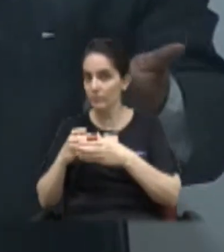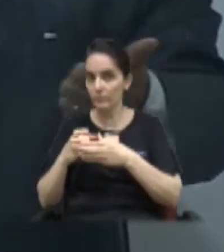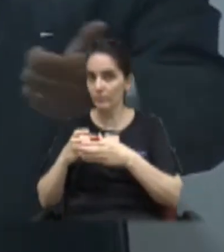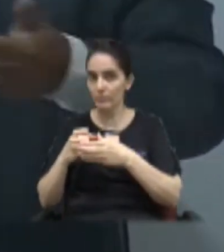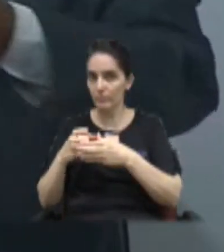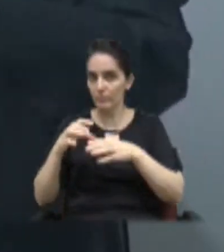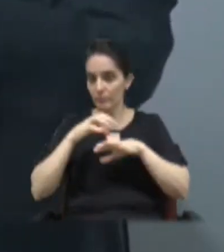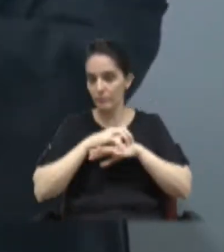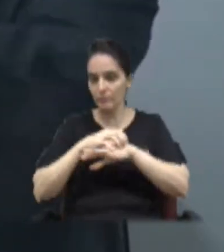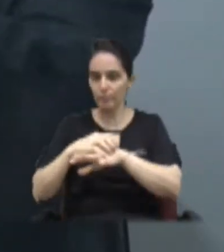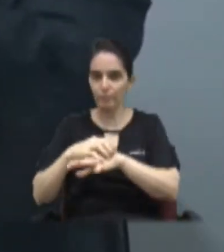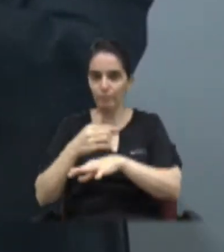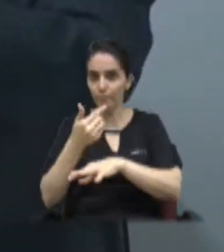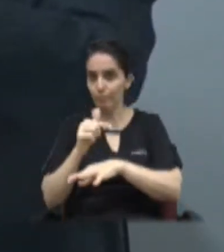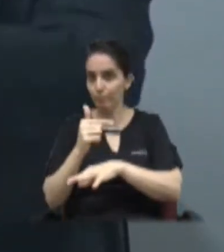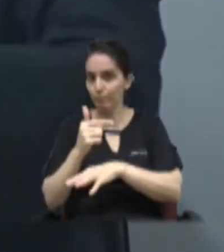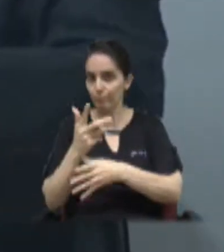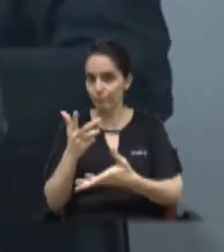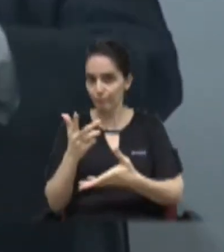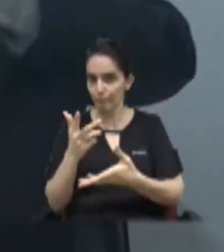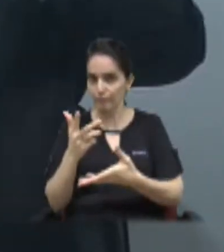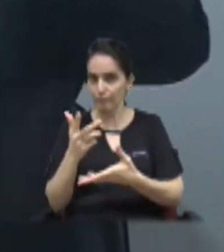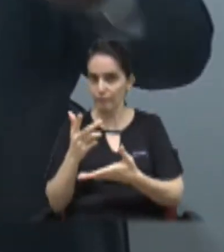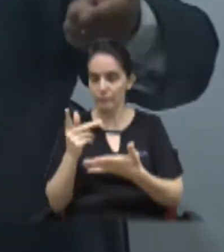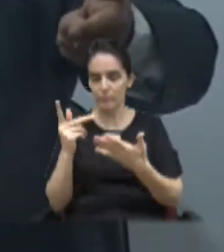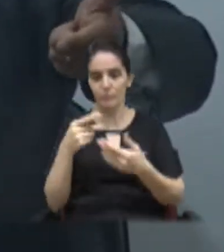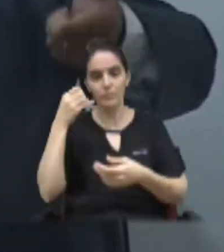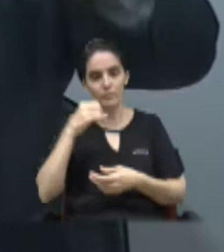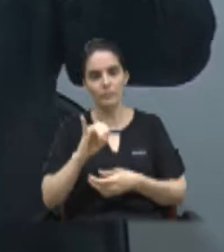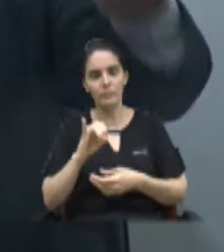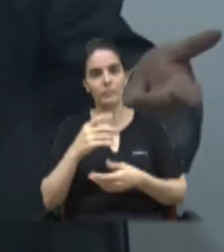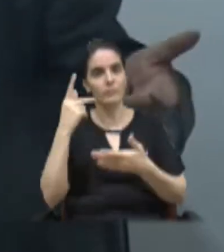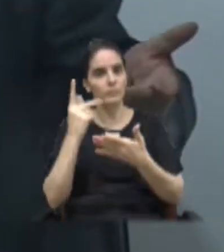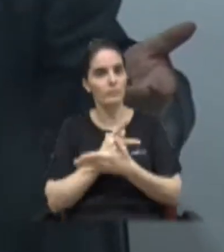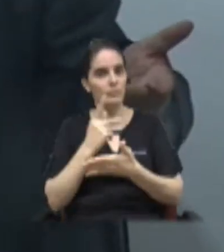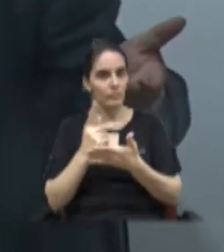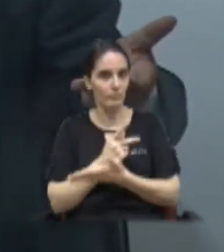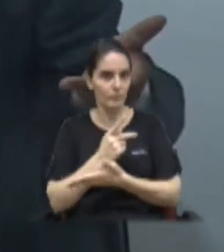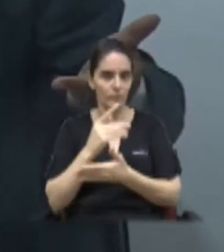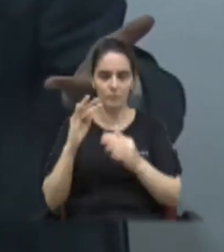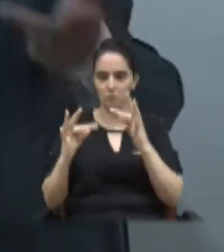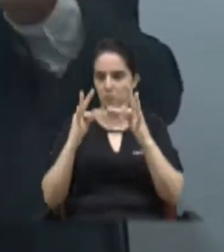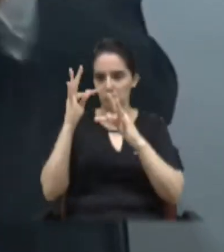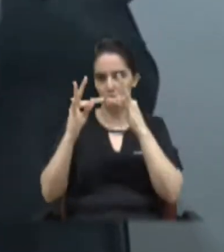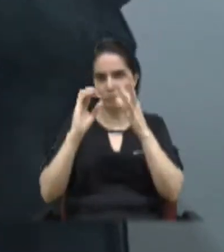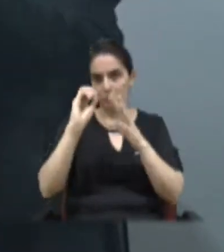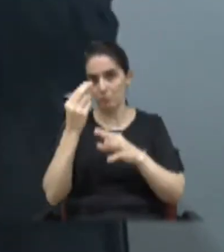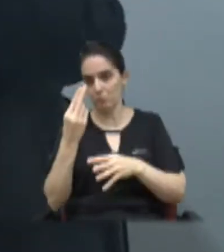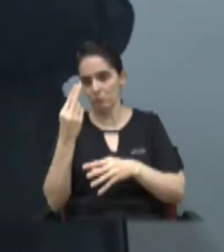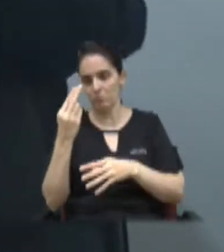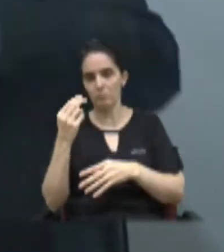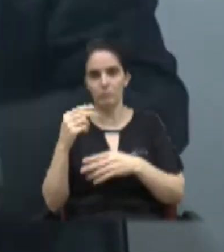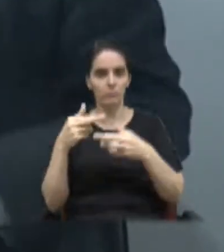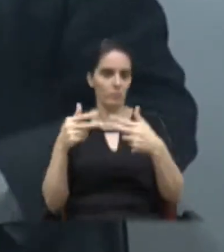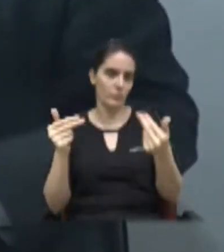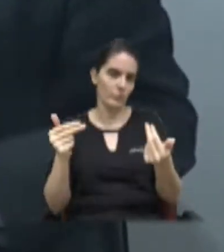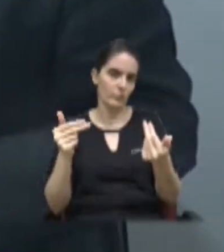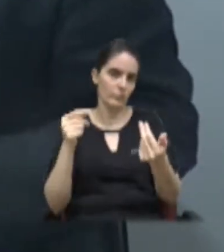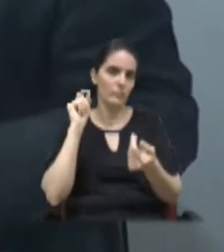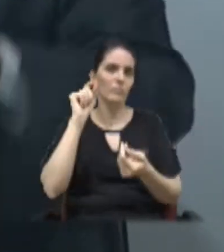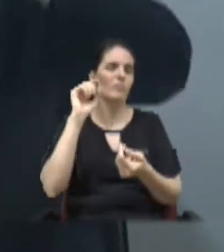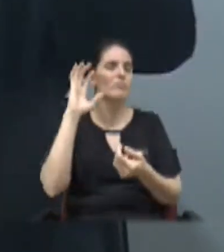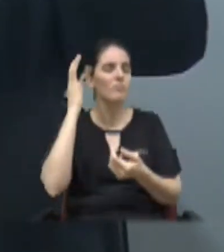independentemente se é um erro formal, material ou técnico, o que ia acontecer?